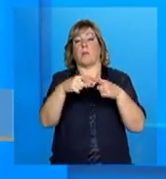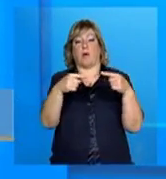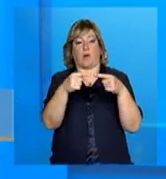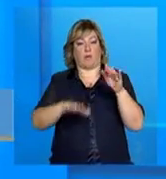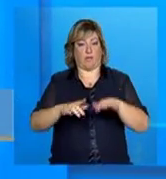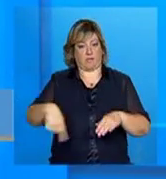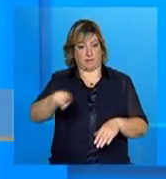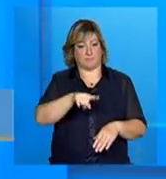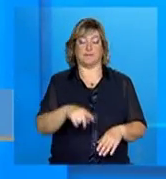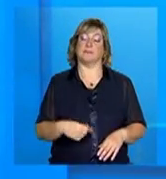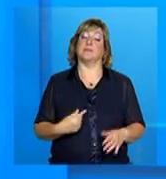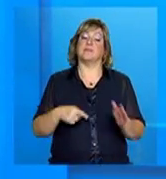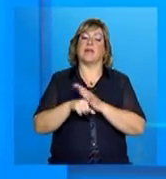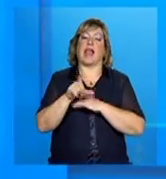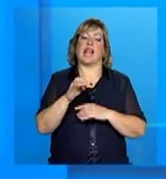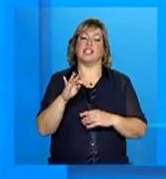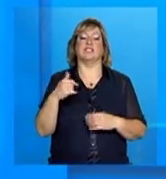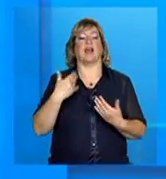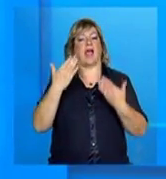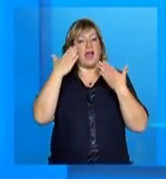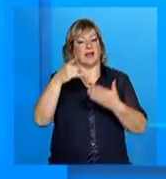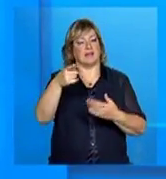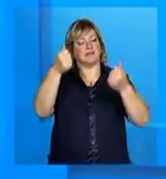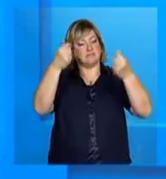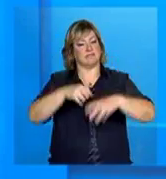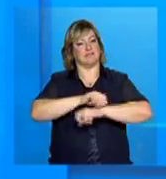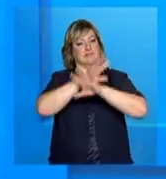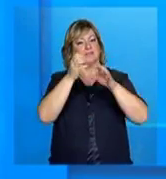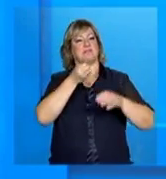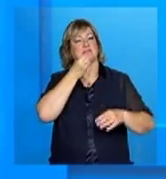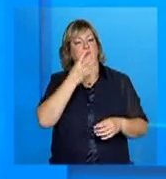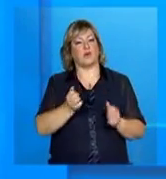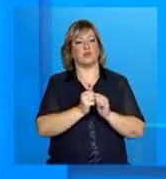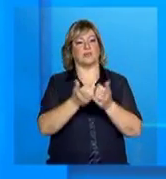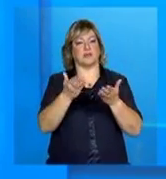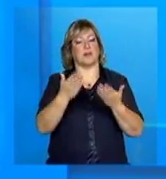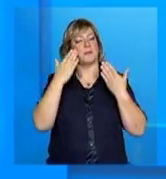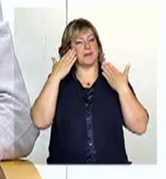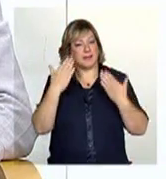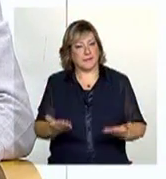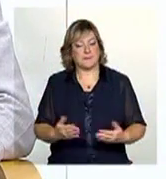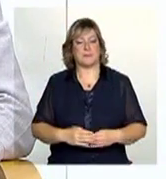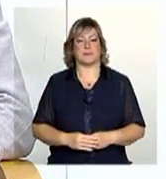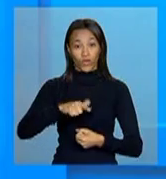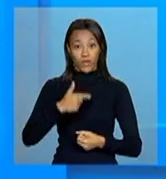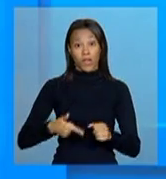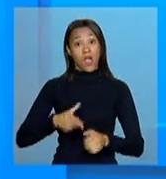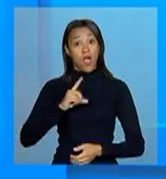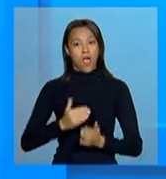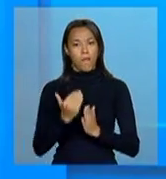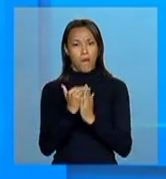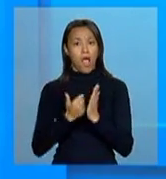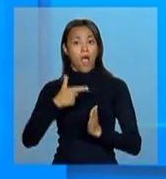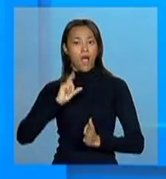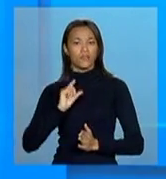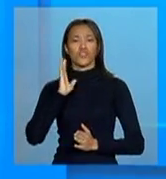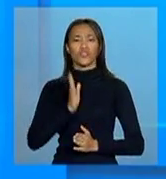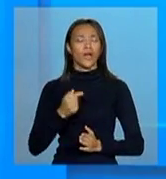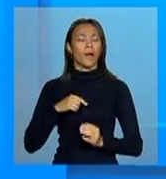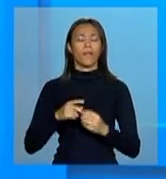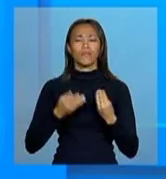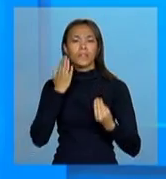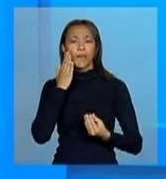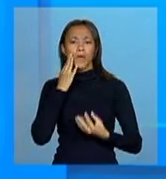Letícia, quero agradecer a sua presença. Obrigada. Foi esclarecedora. sempre muito bom estar com você. Obrigada. Obrigada, Lina. Nós descobrimos como